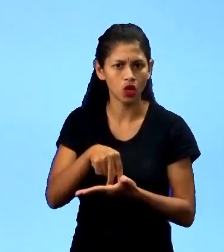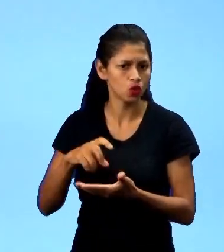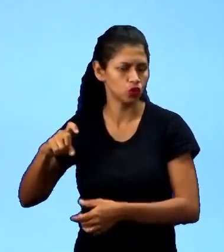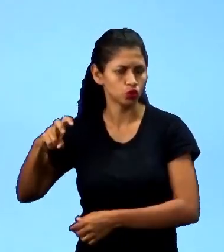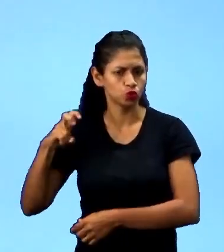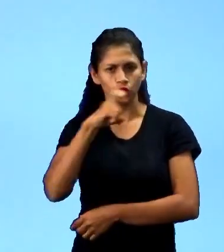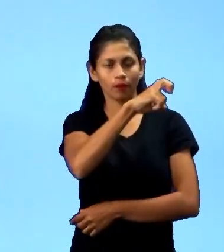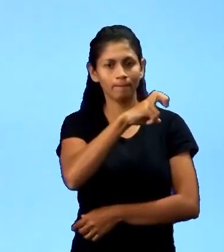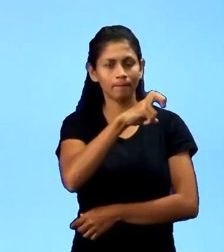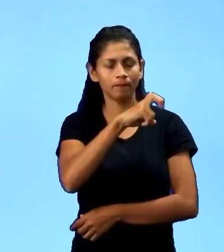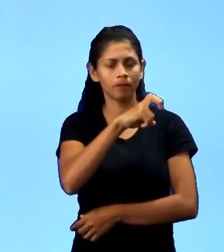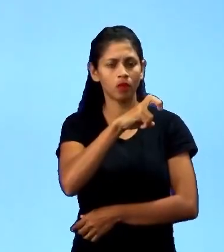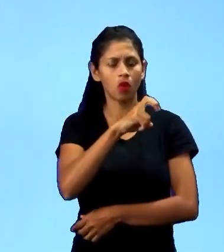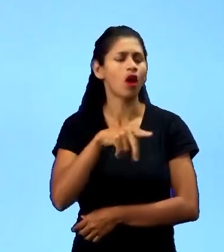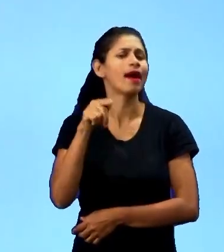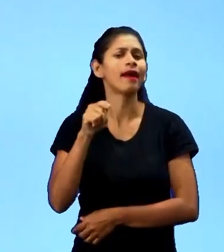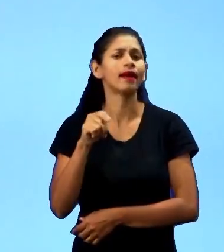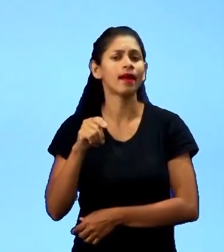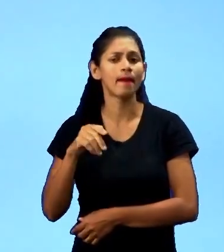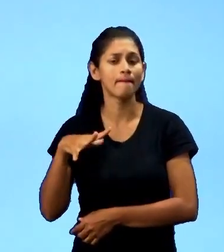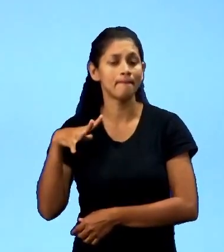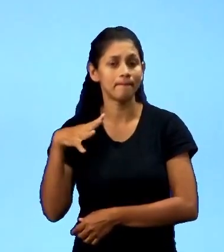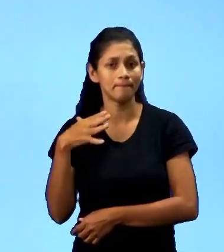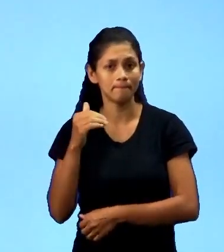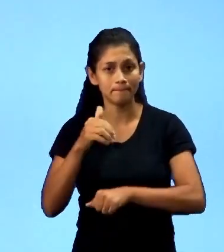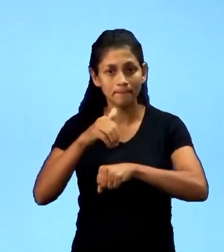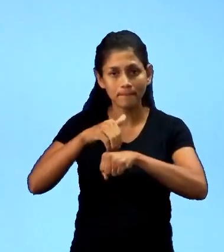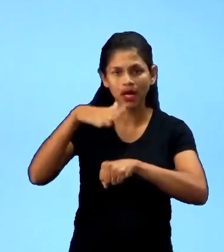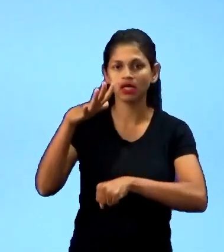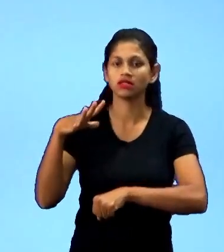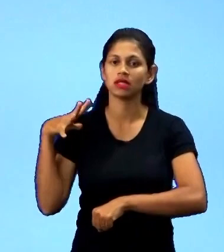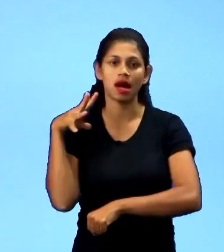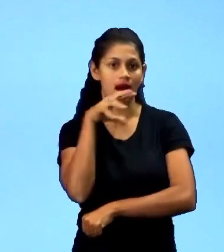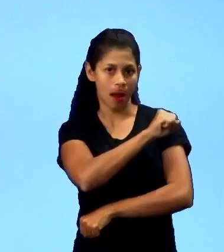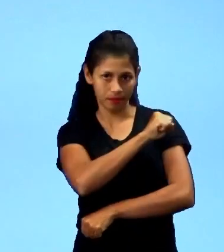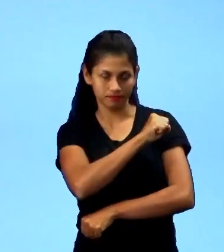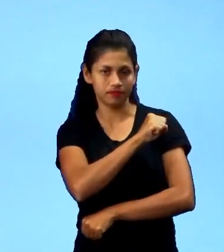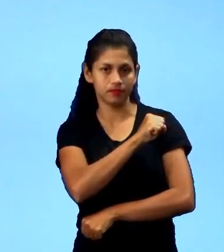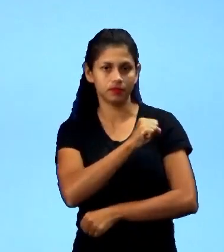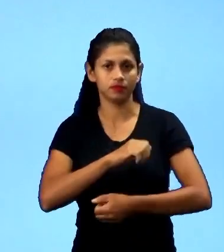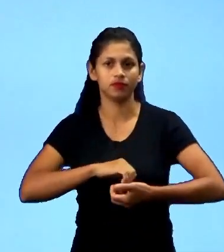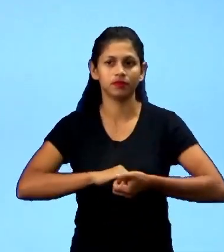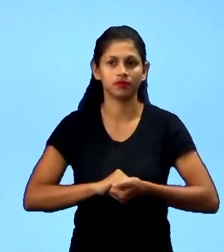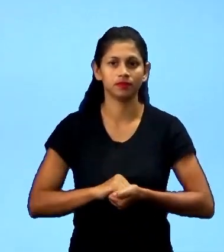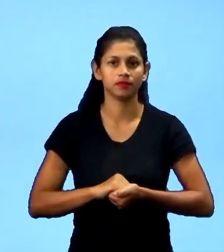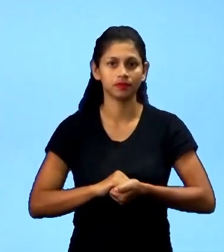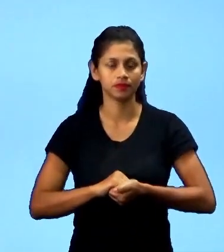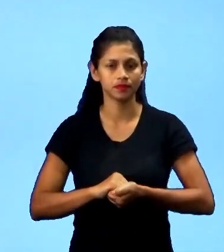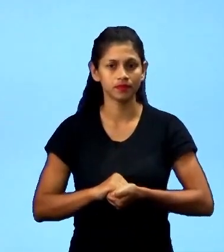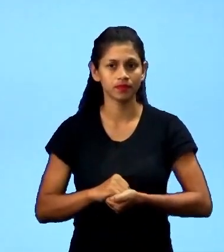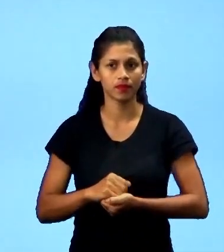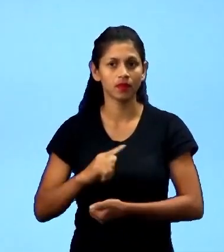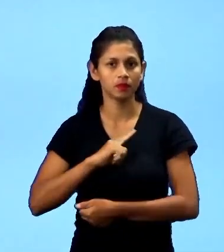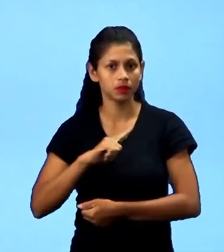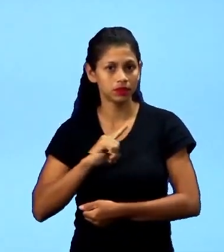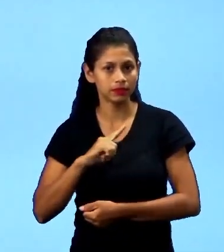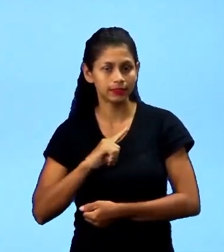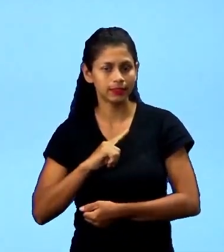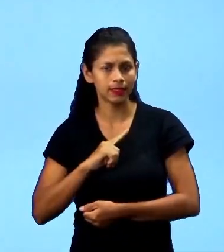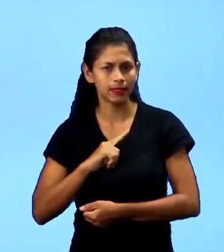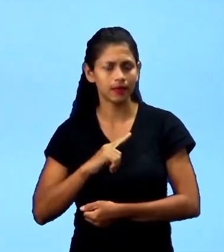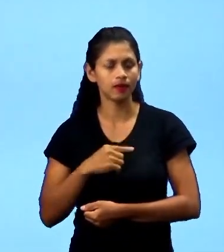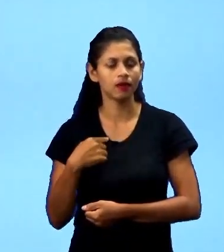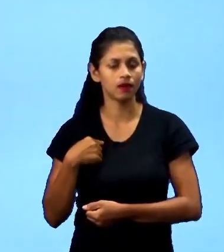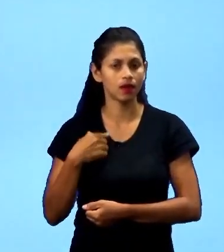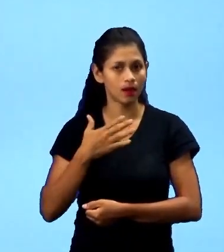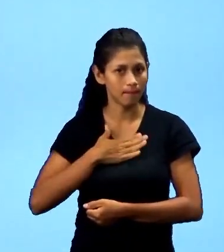veloz. São várias pessoas. Ah, então não é individual. É individual porque eu estou competindo sozinho para eu obter a minha marca. Ah,